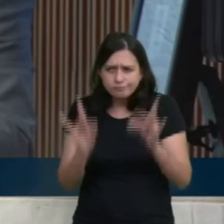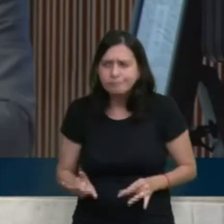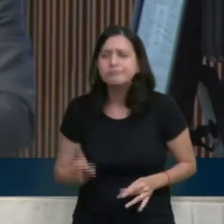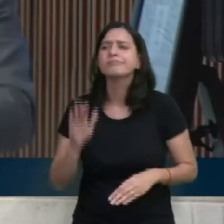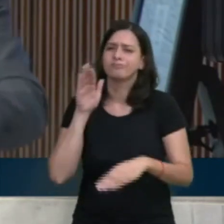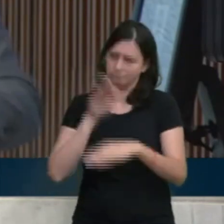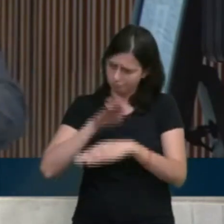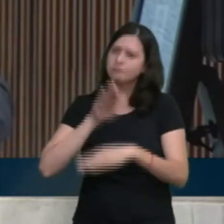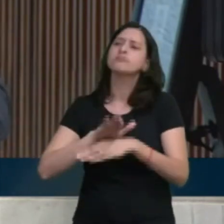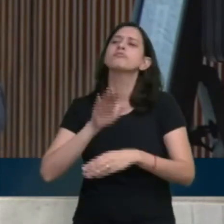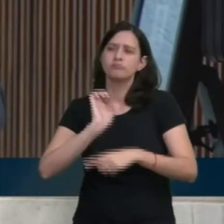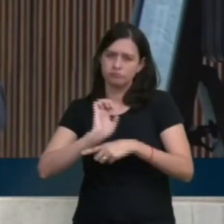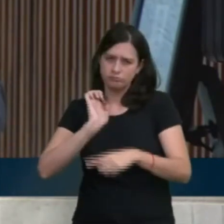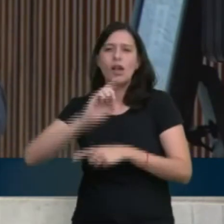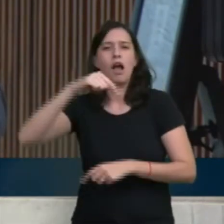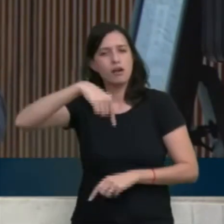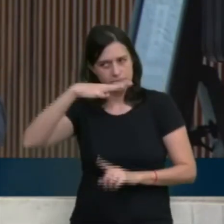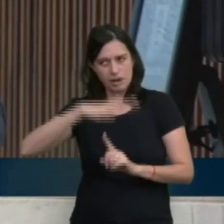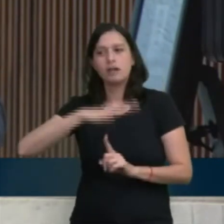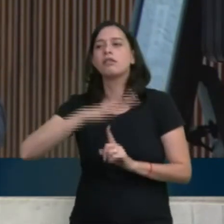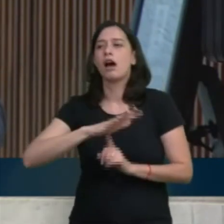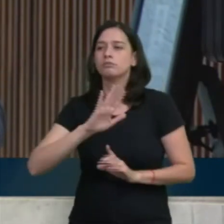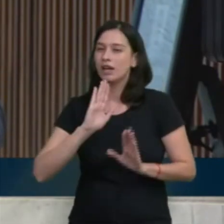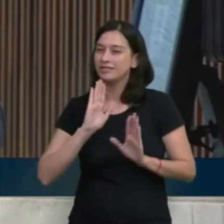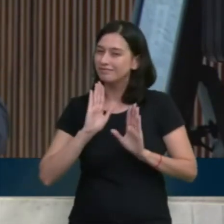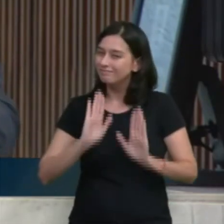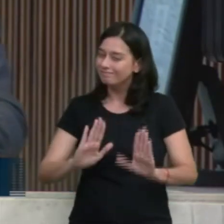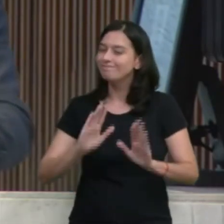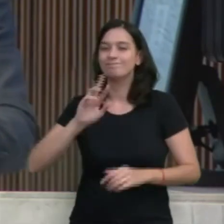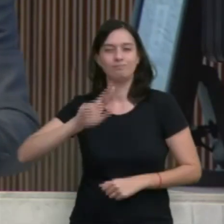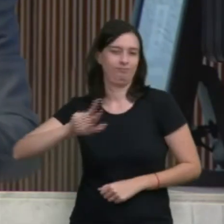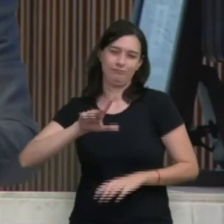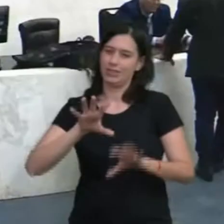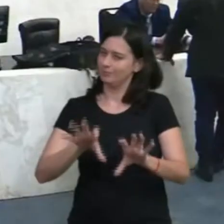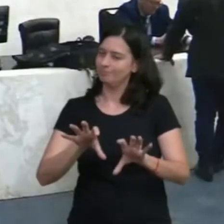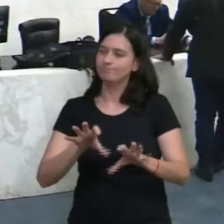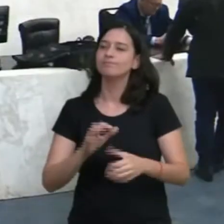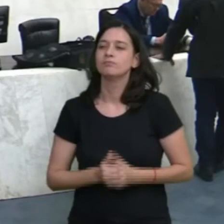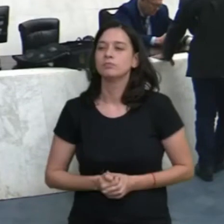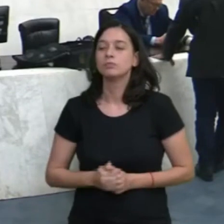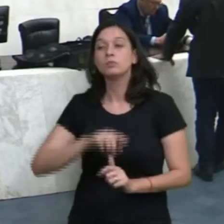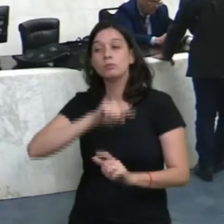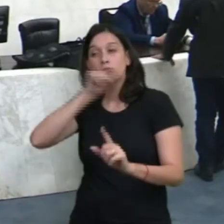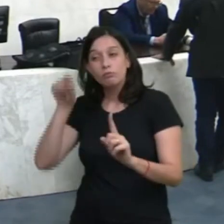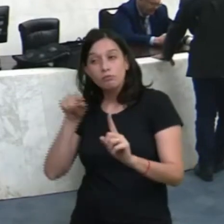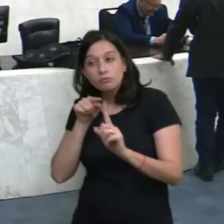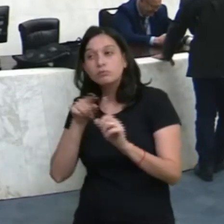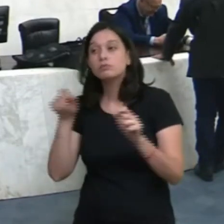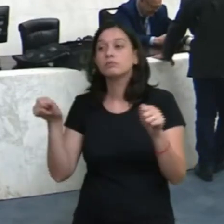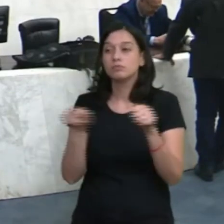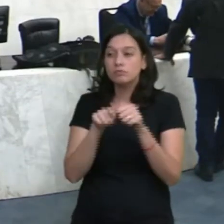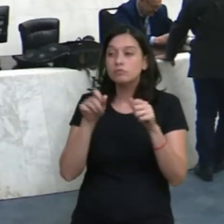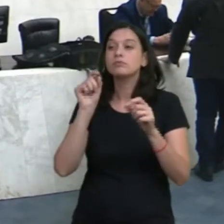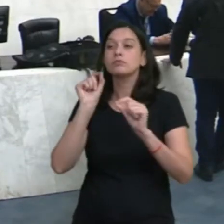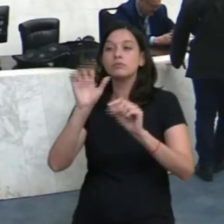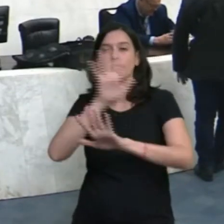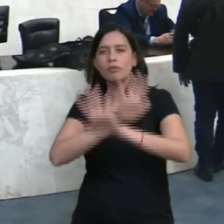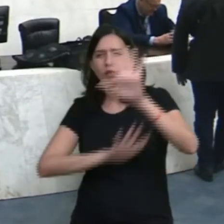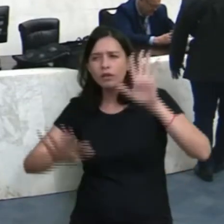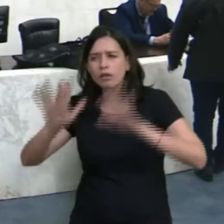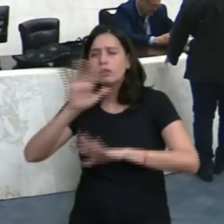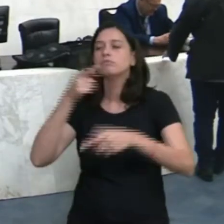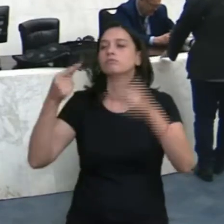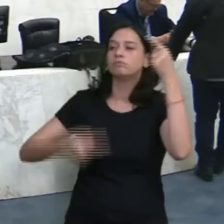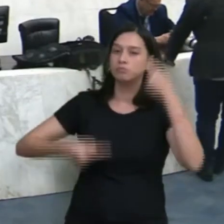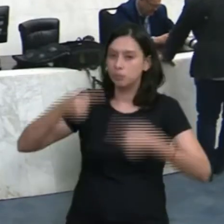Mas aqui, no Paraná, ela é o objetivo de ofuscamento da política. Não se